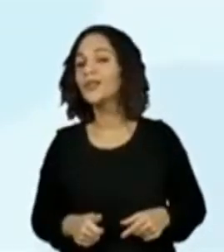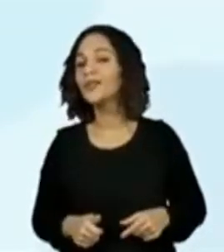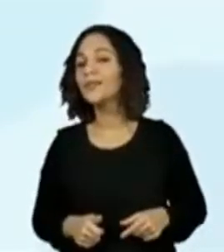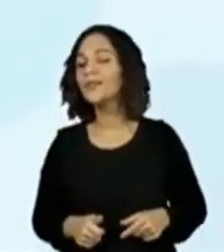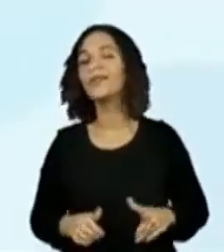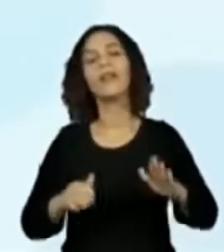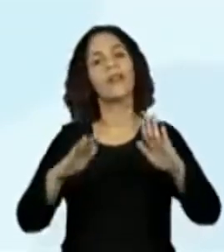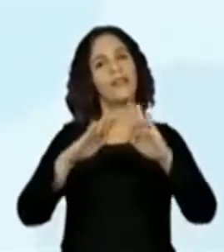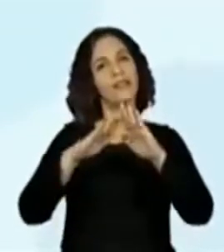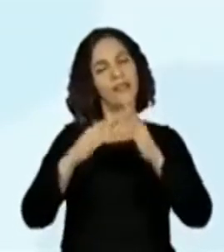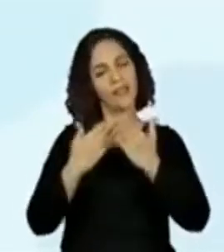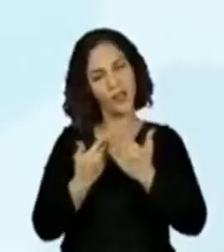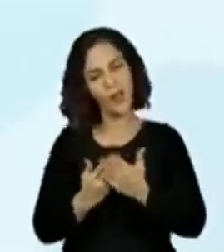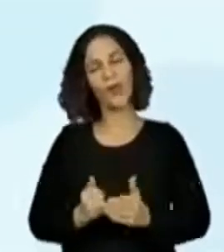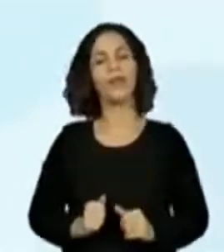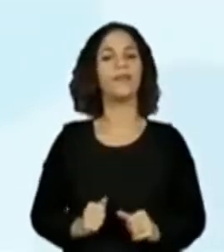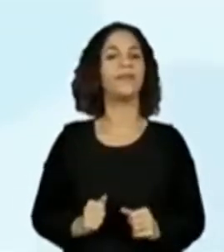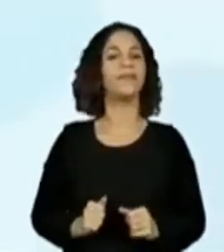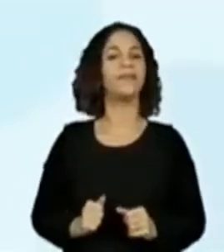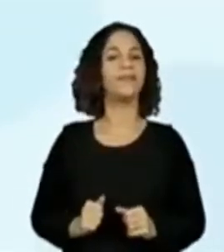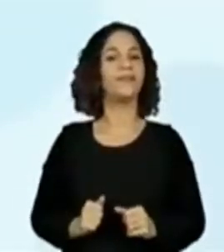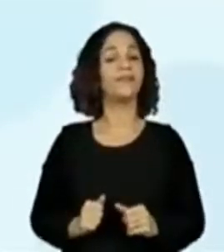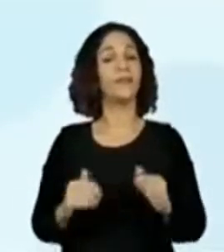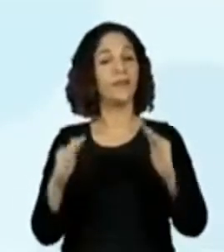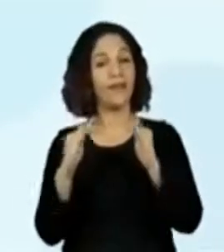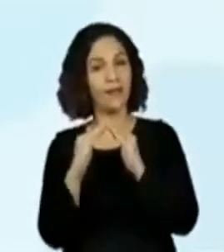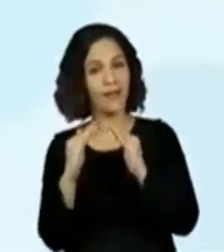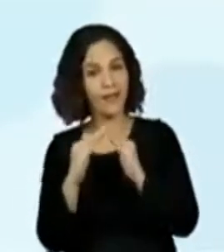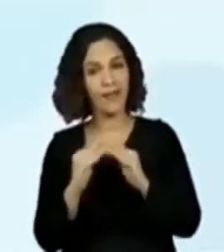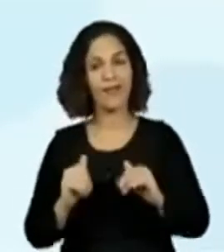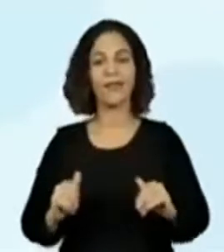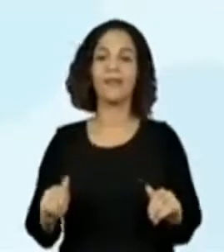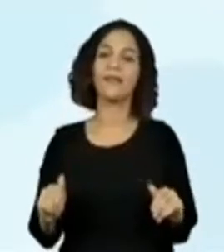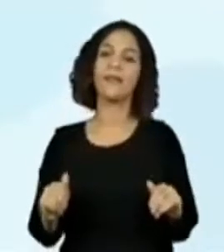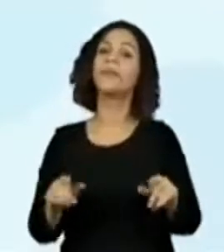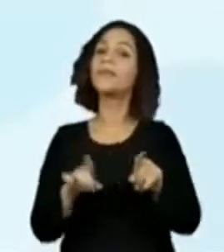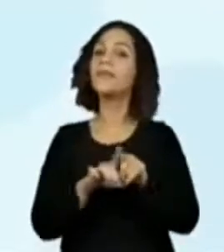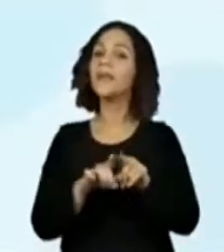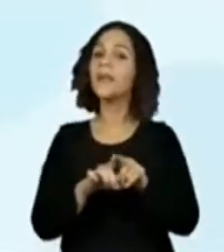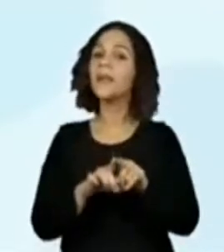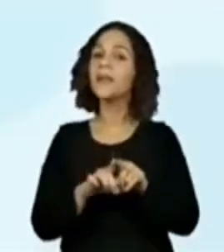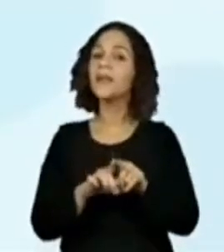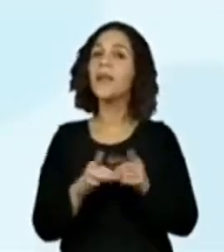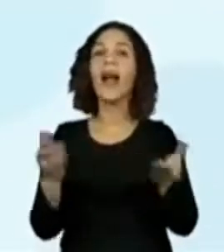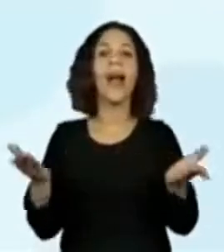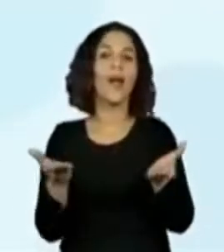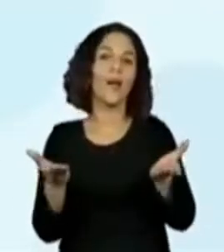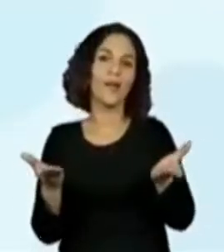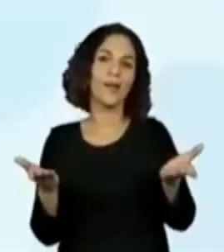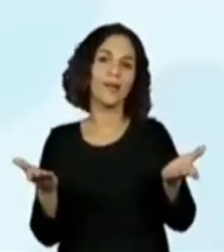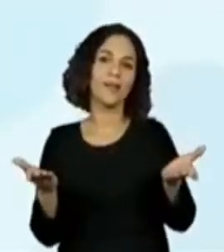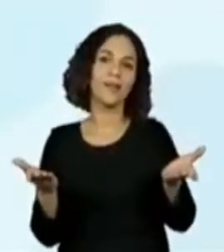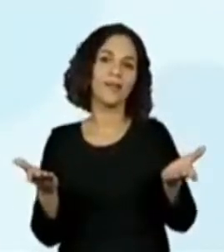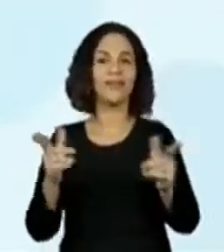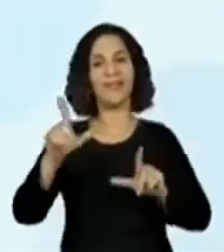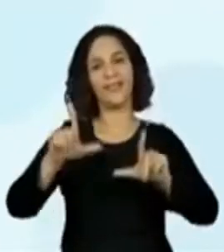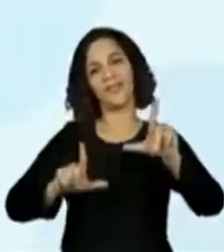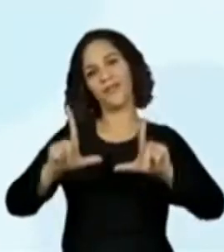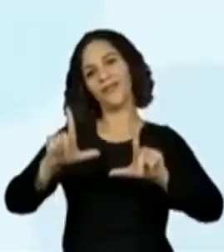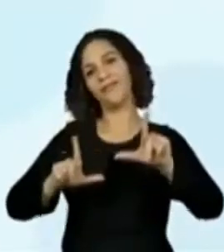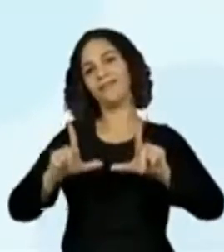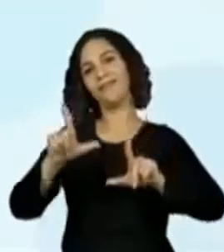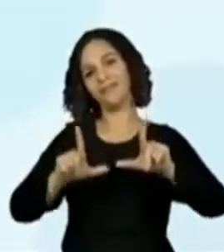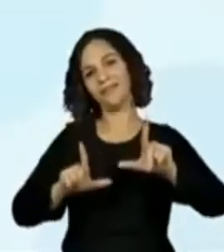escola. Em casa. E agora nós estudamos na TV